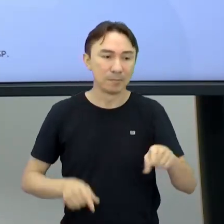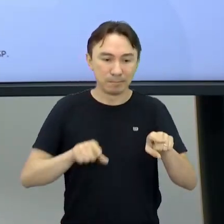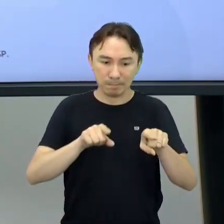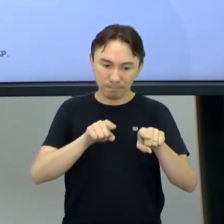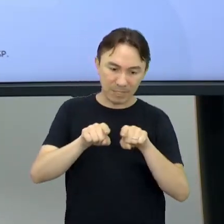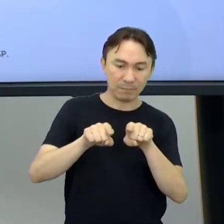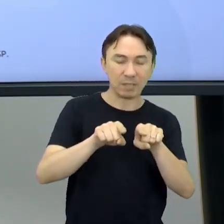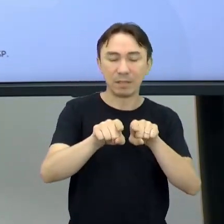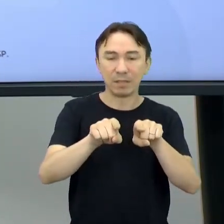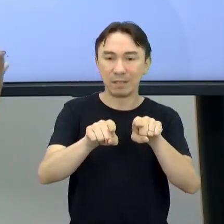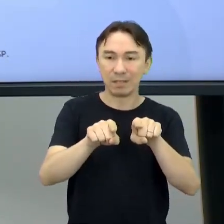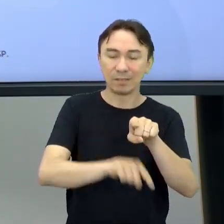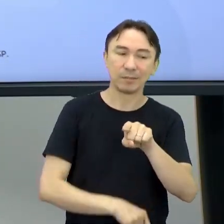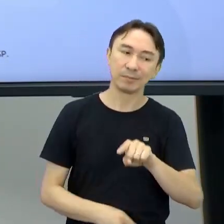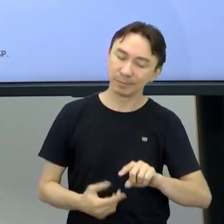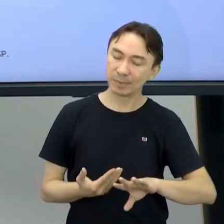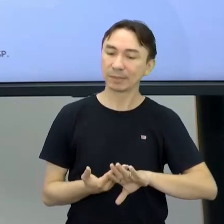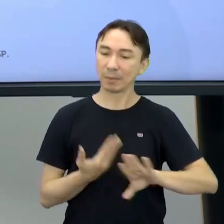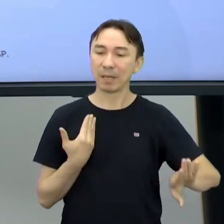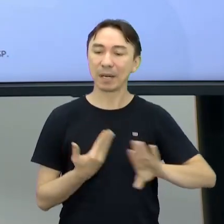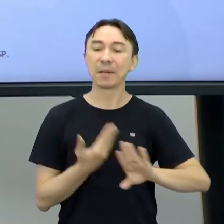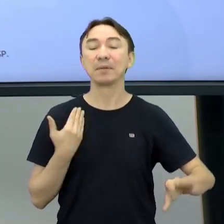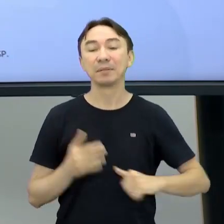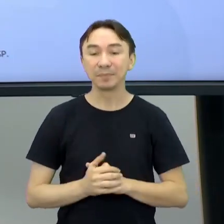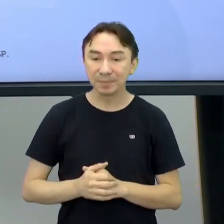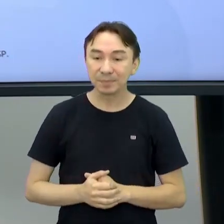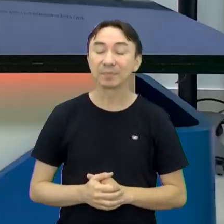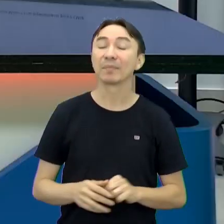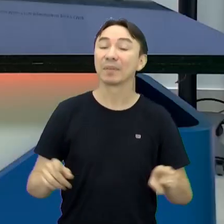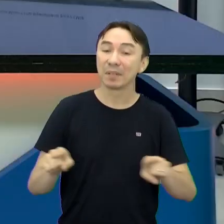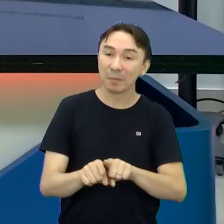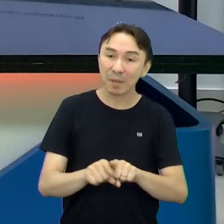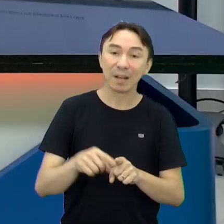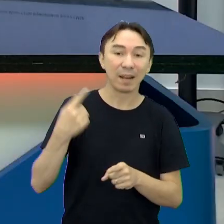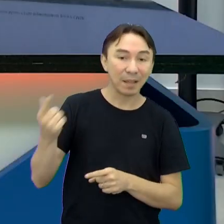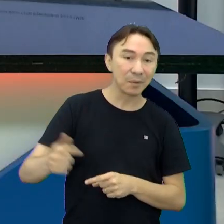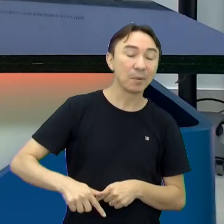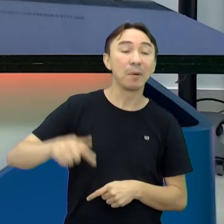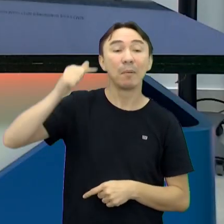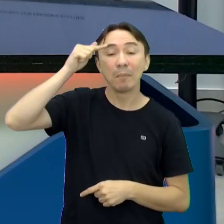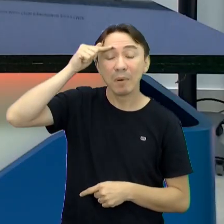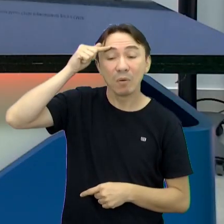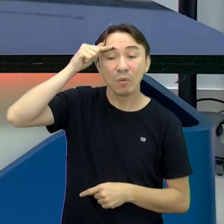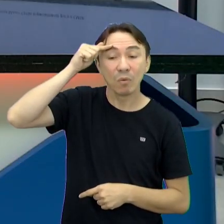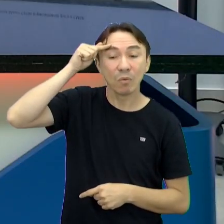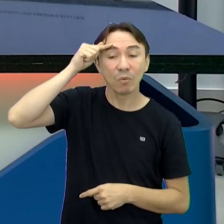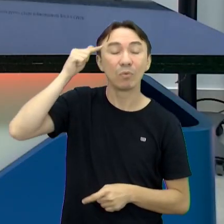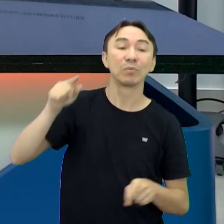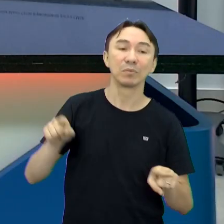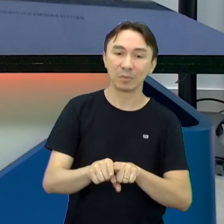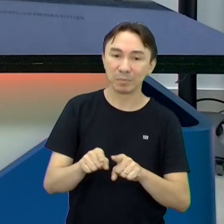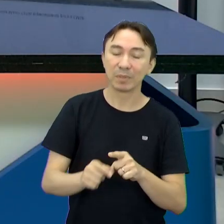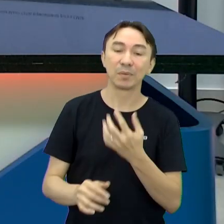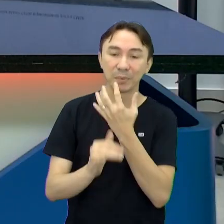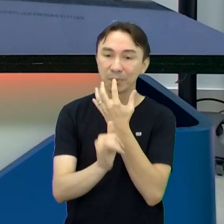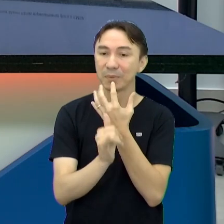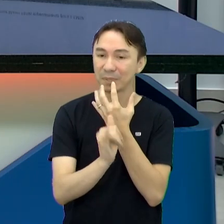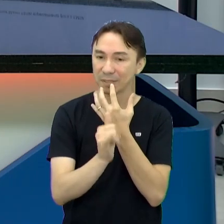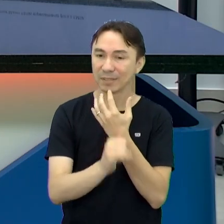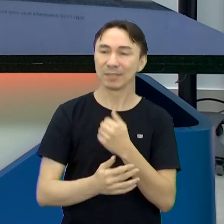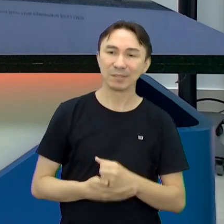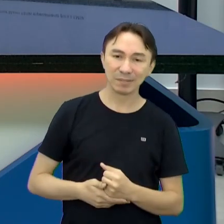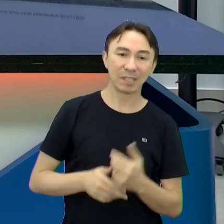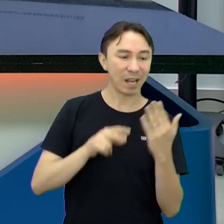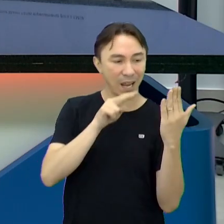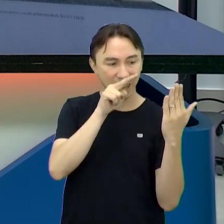Mauro Marcel E ela teve uma outra conotação Nós até adiantamos aí que a sua, ela Eu vou deixar por conta deles A sensação que eu tive